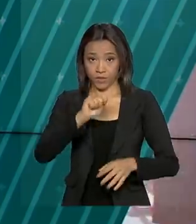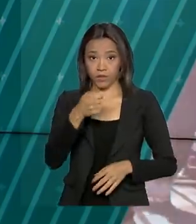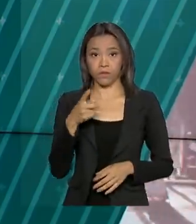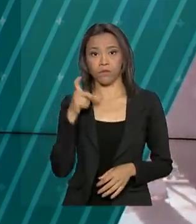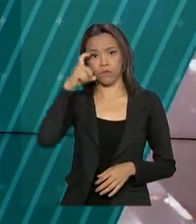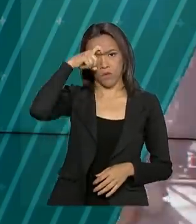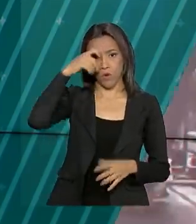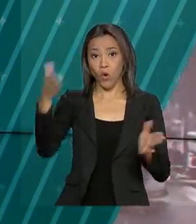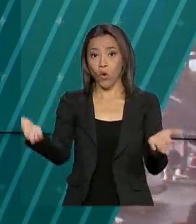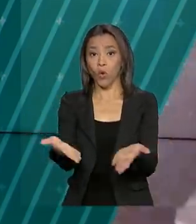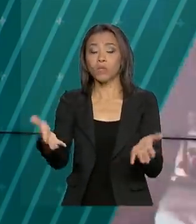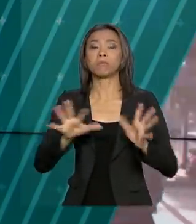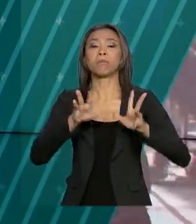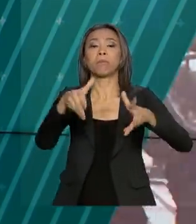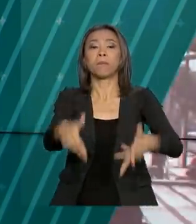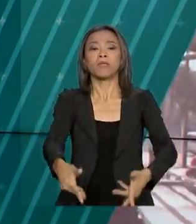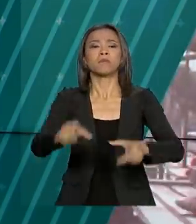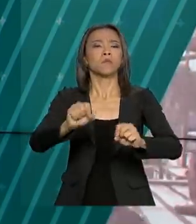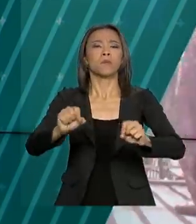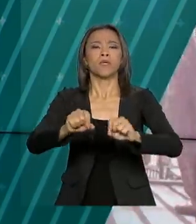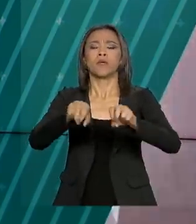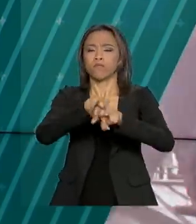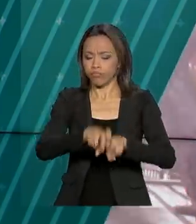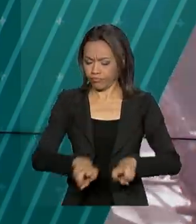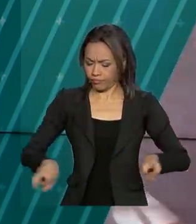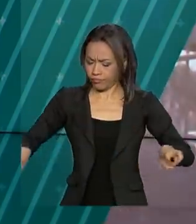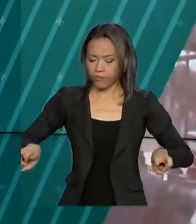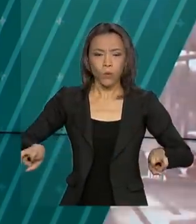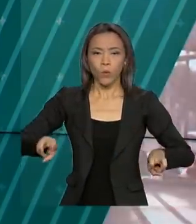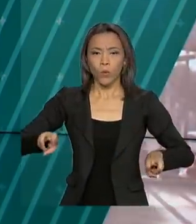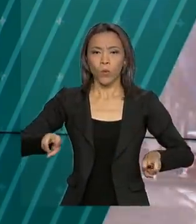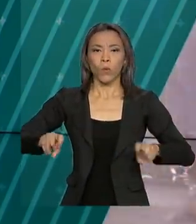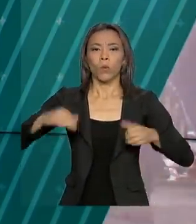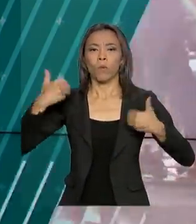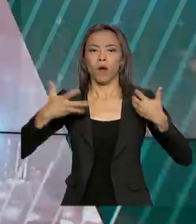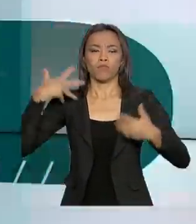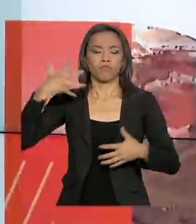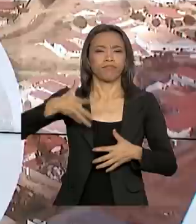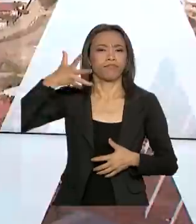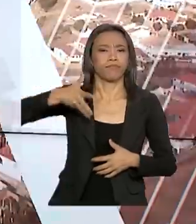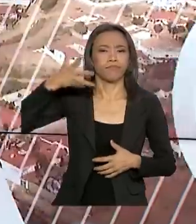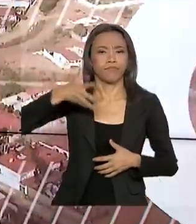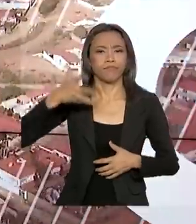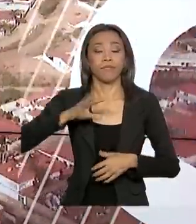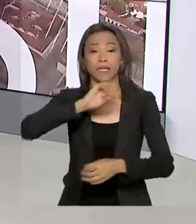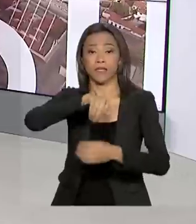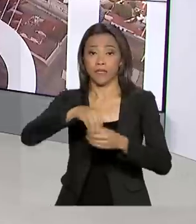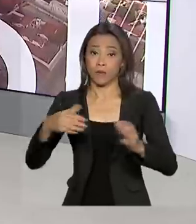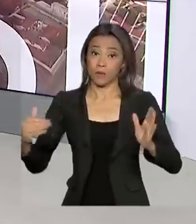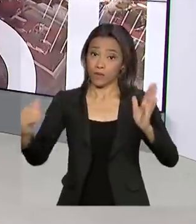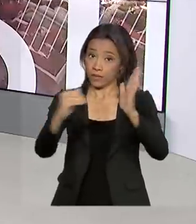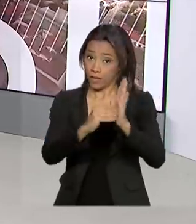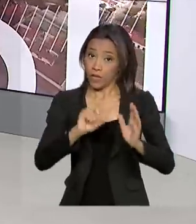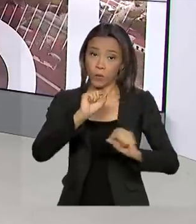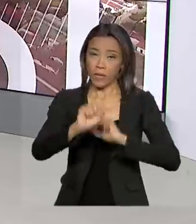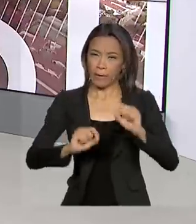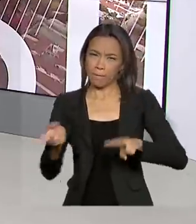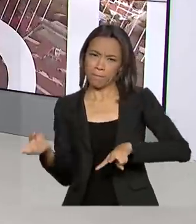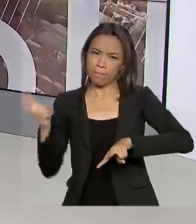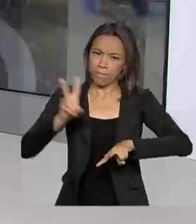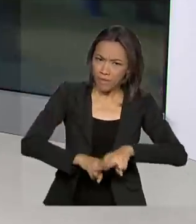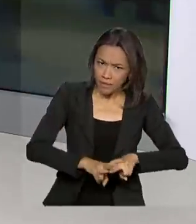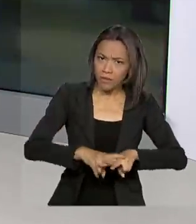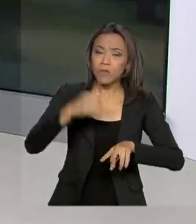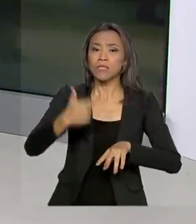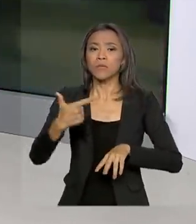Moro, participa hoje de uma audiência pública no Senado sobre prisão após decisão em segunda instância. A repórter Selma